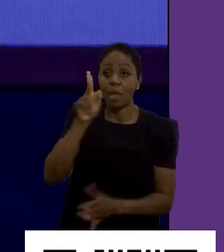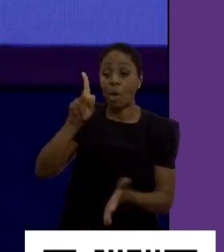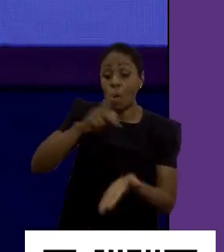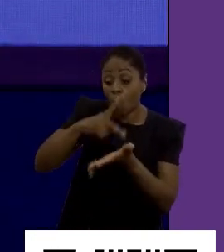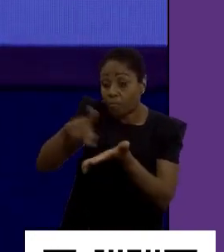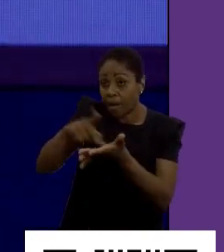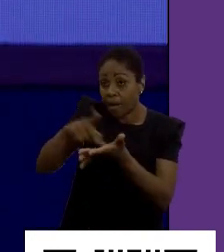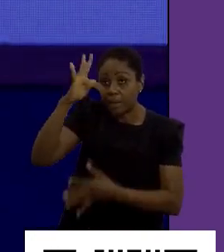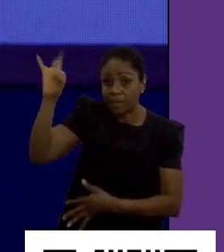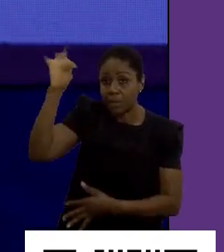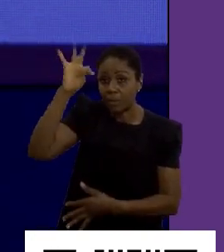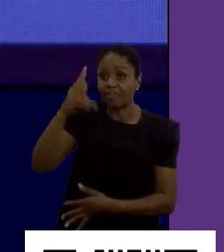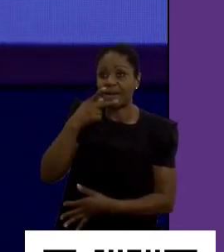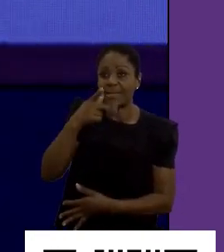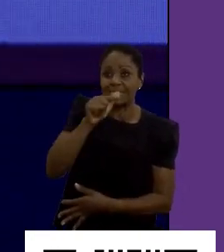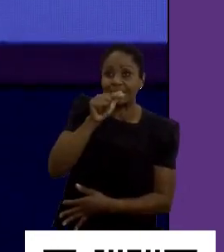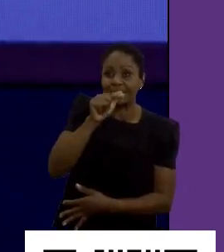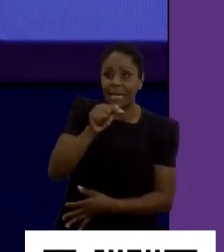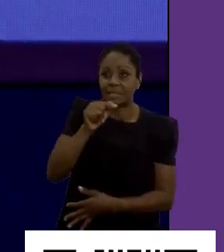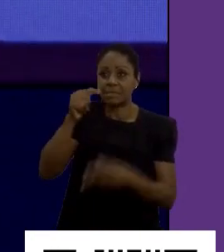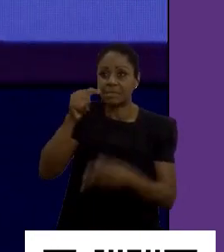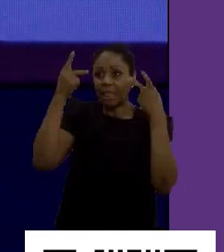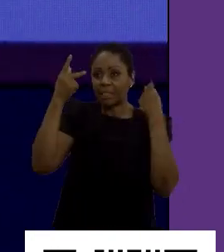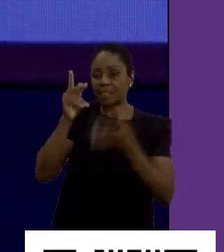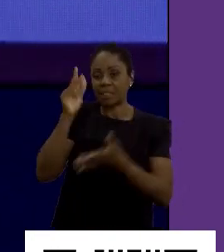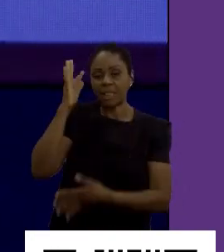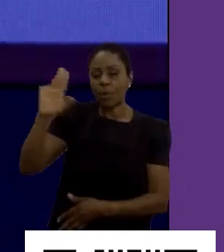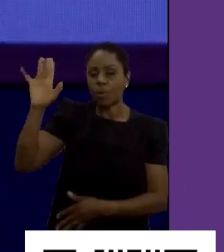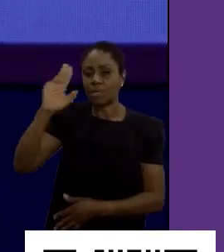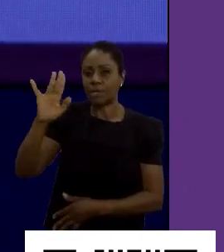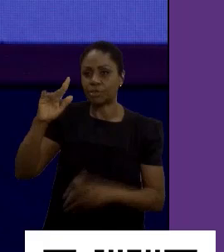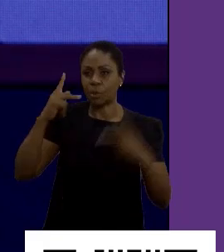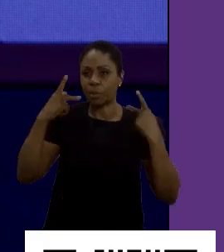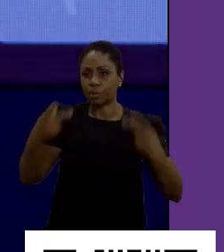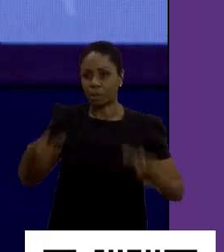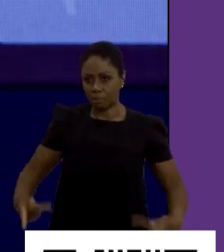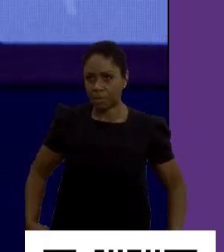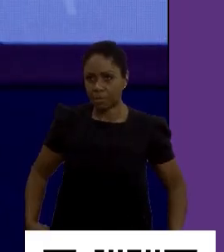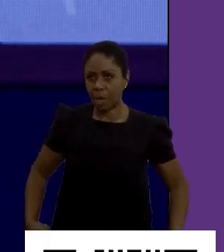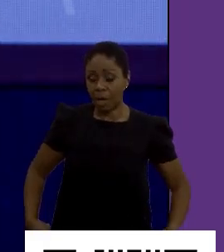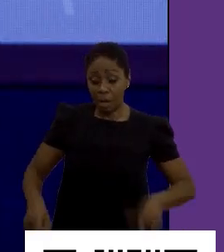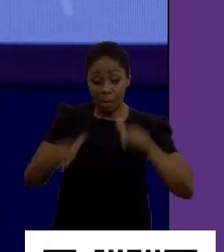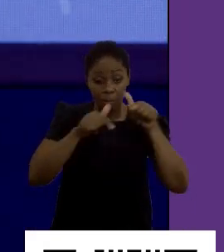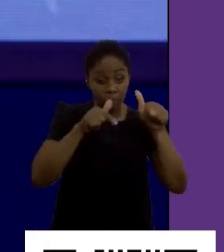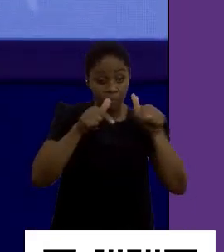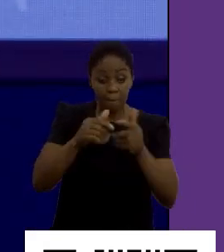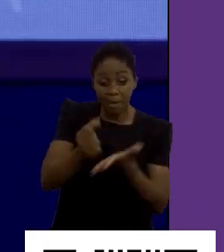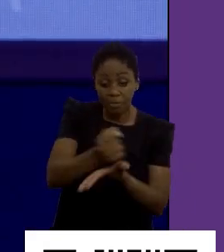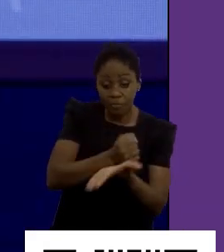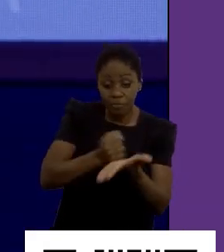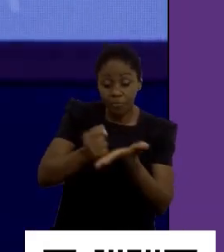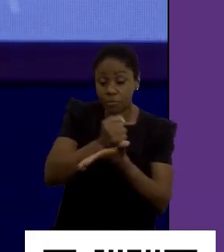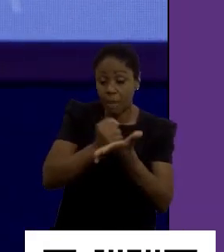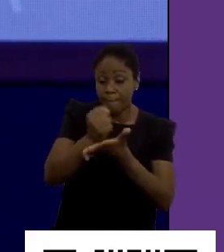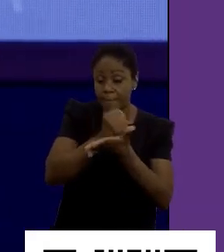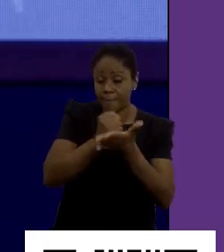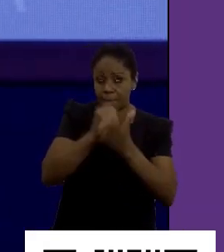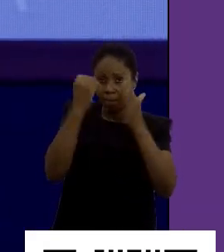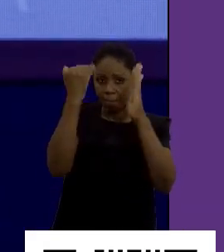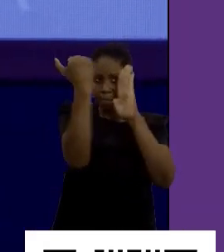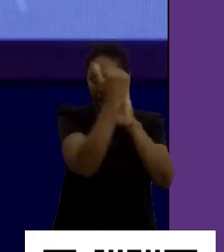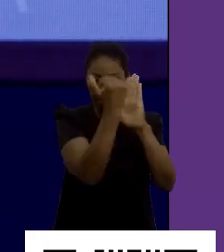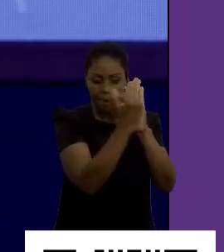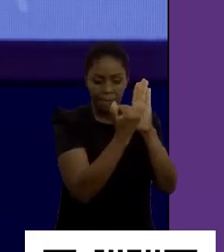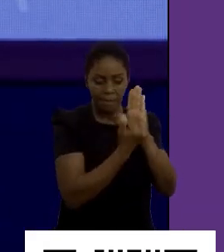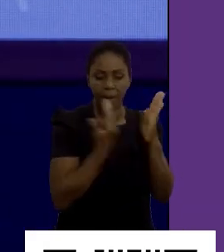teoria diz que mais sete teorias comportamentais embarcadas. O trabalho é um trabalho fundamentado estatisticamente em todos os estudos da